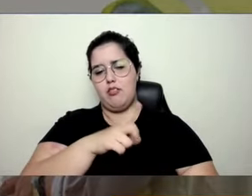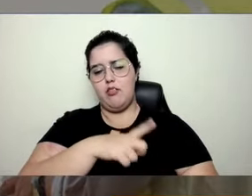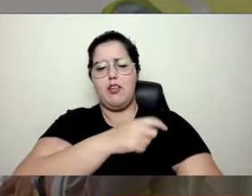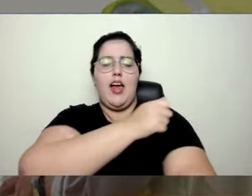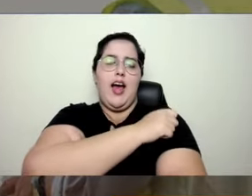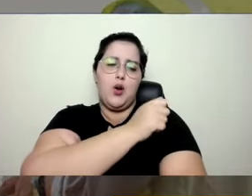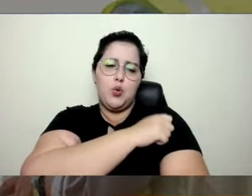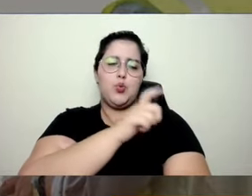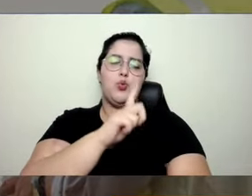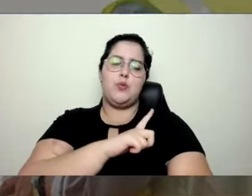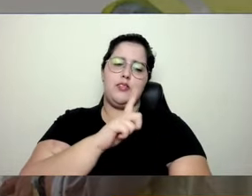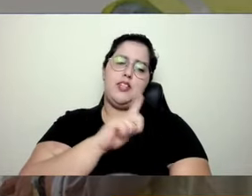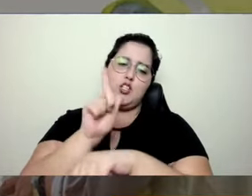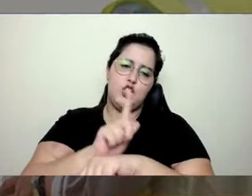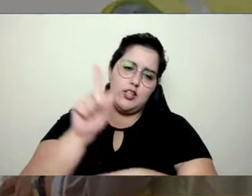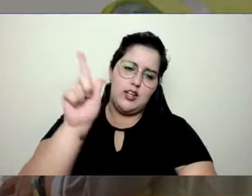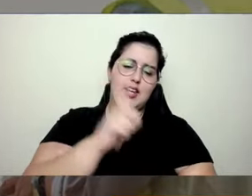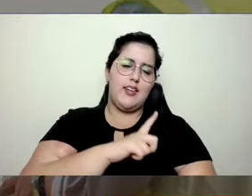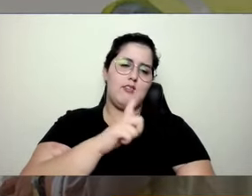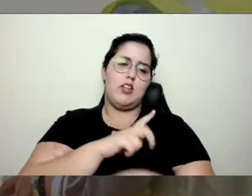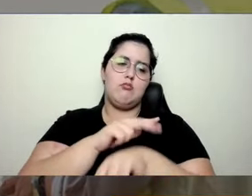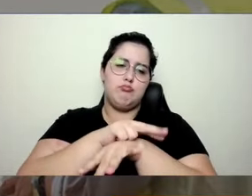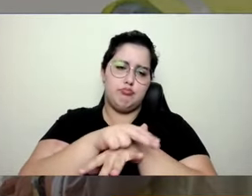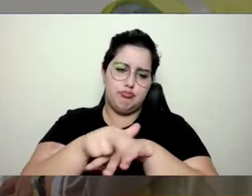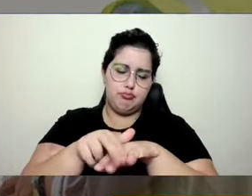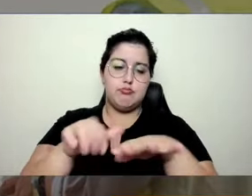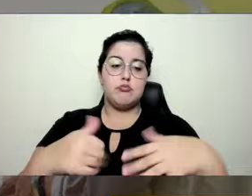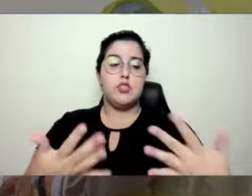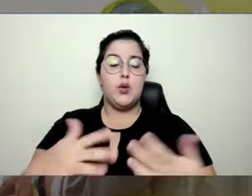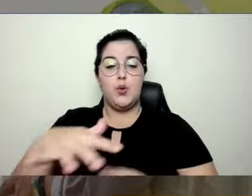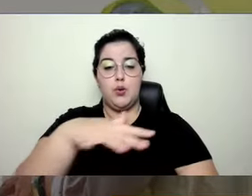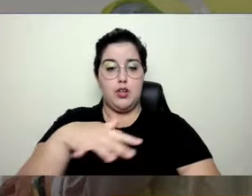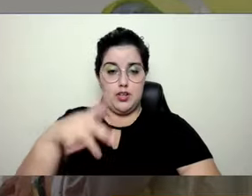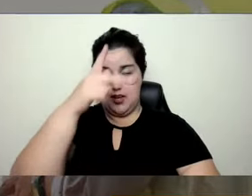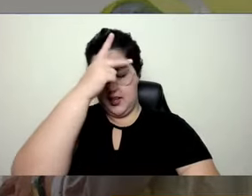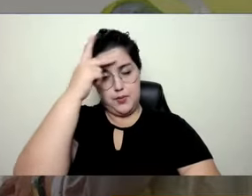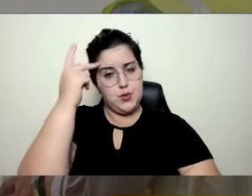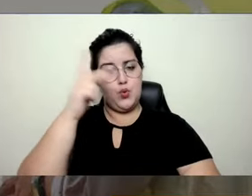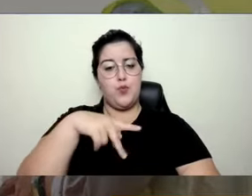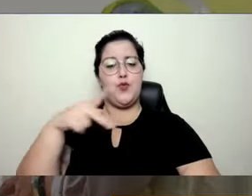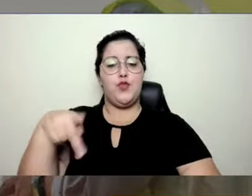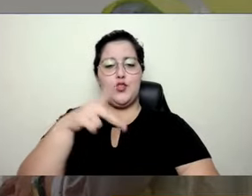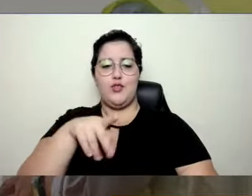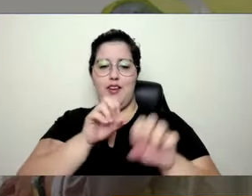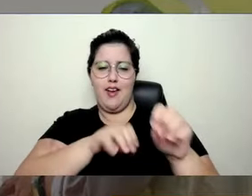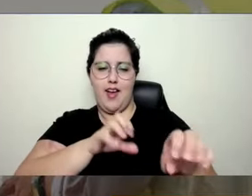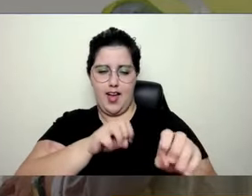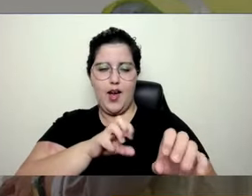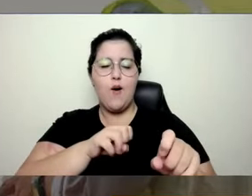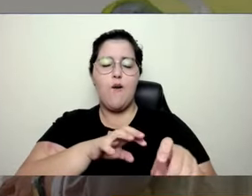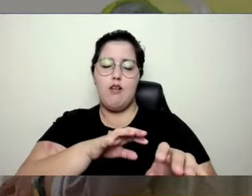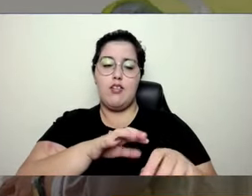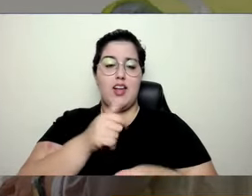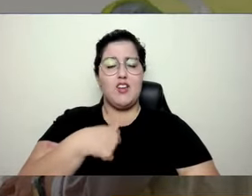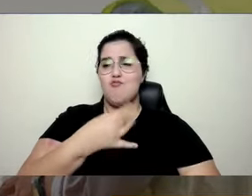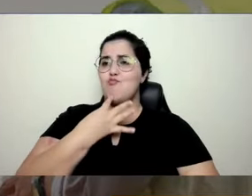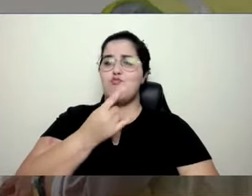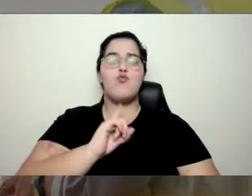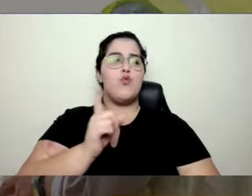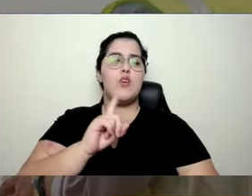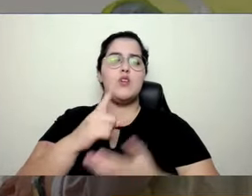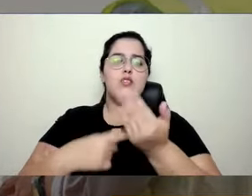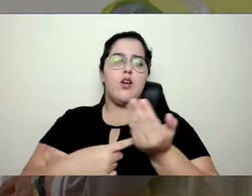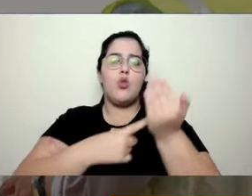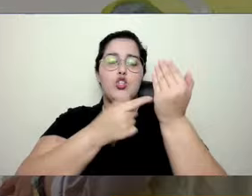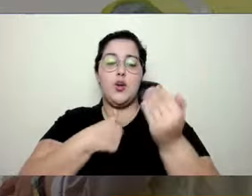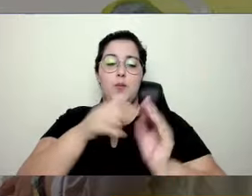gestores, temos amigos e para a galera que dá aula e fala, poxa, mas eu não entendo de tecnologia, como é que eu vou me